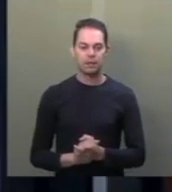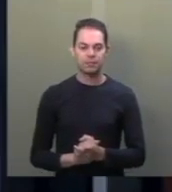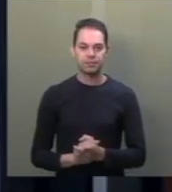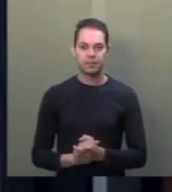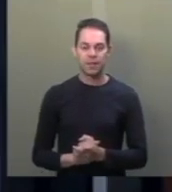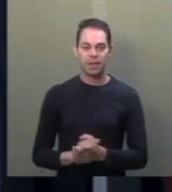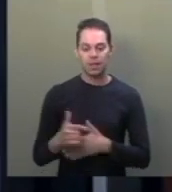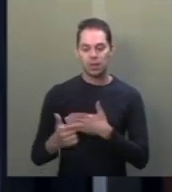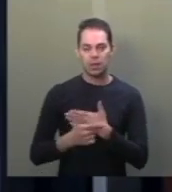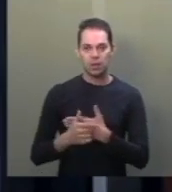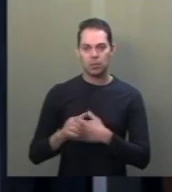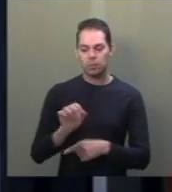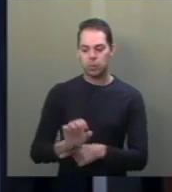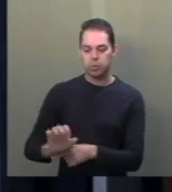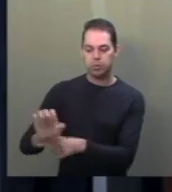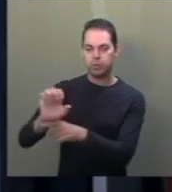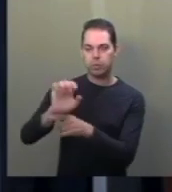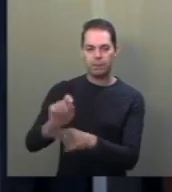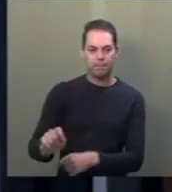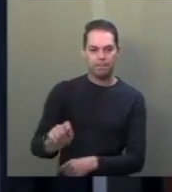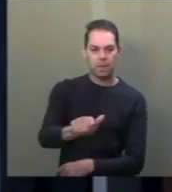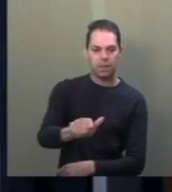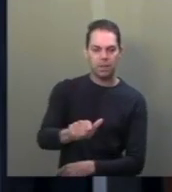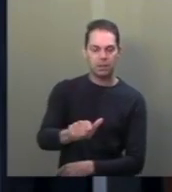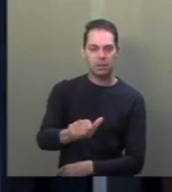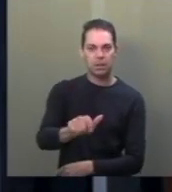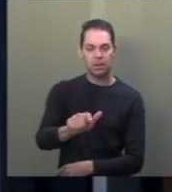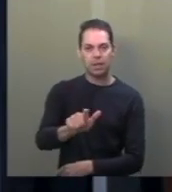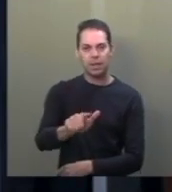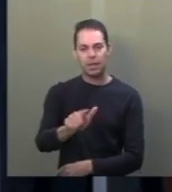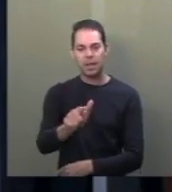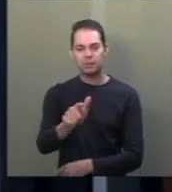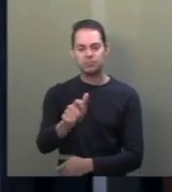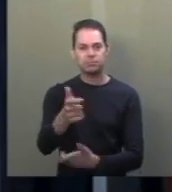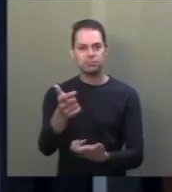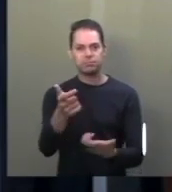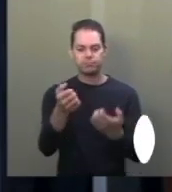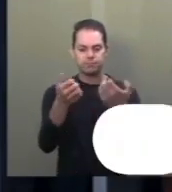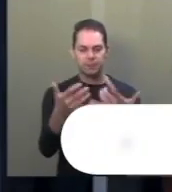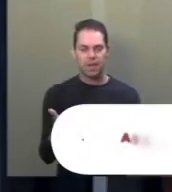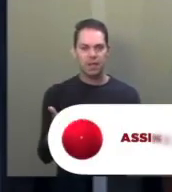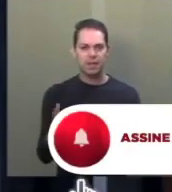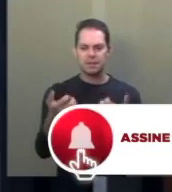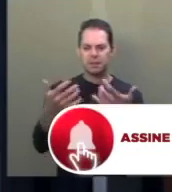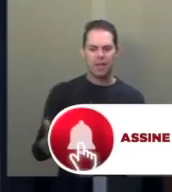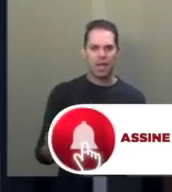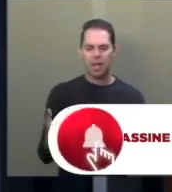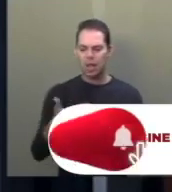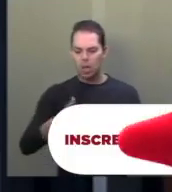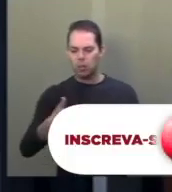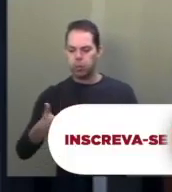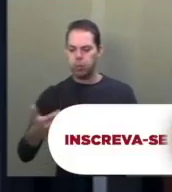é apenas um pretexto que justifica o aumento do preço dos combustíveis